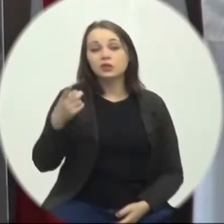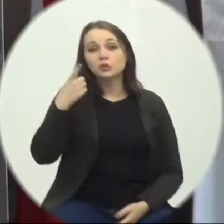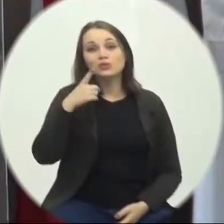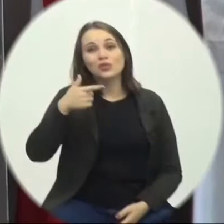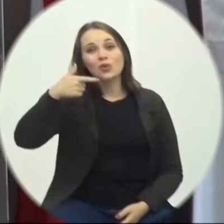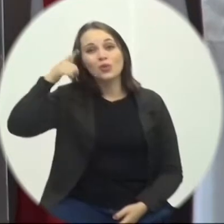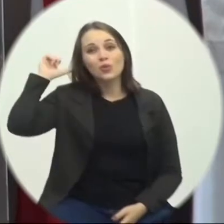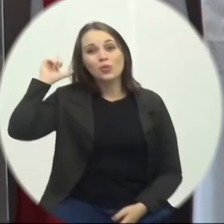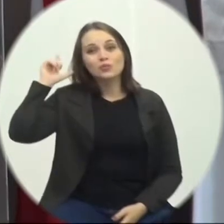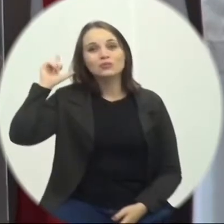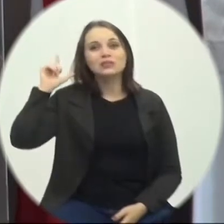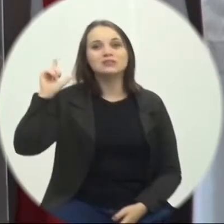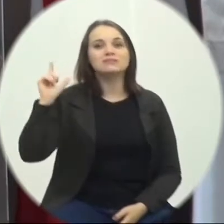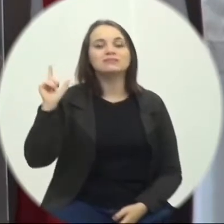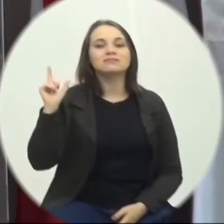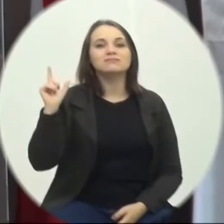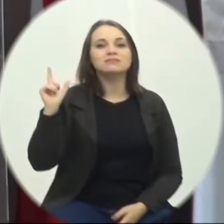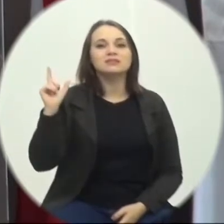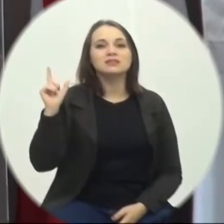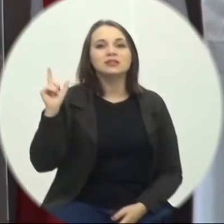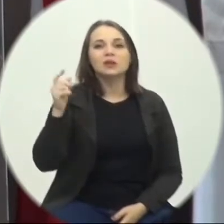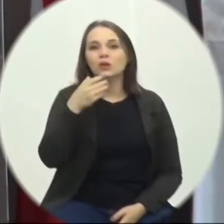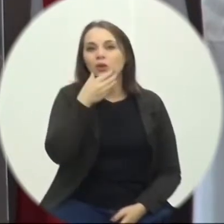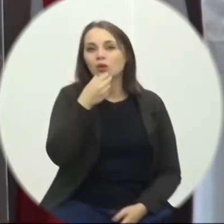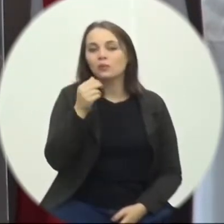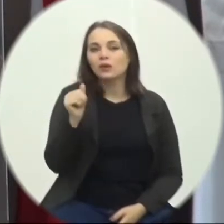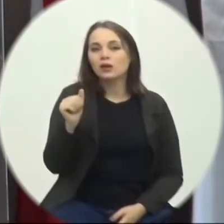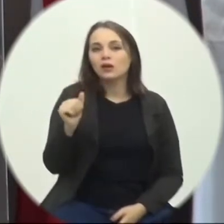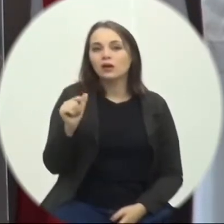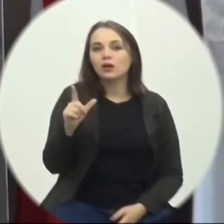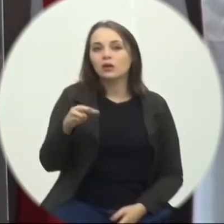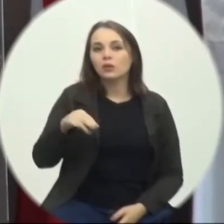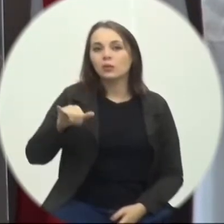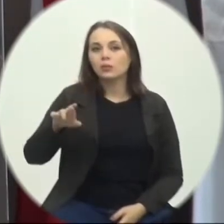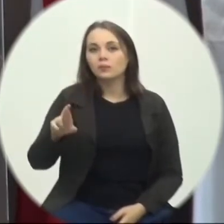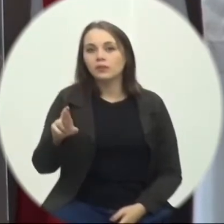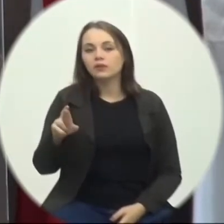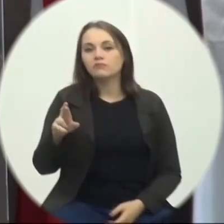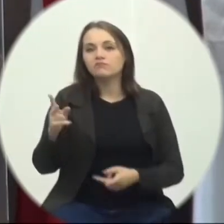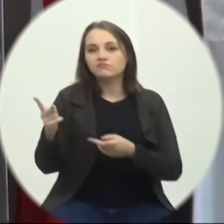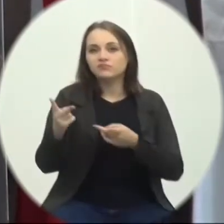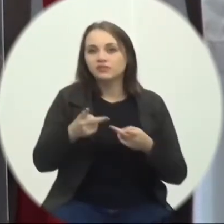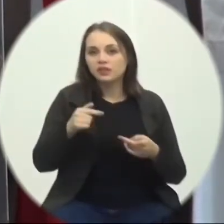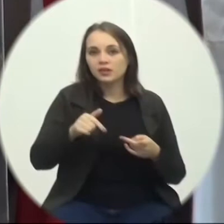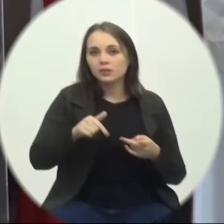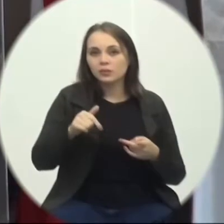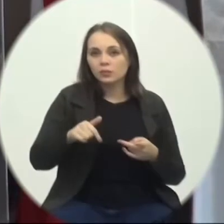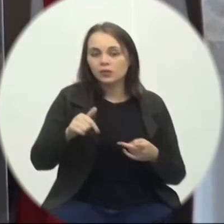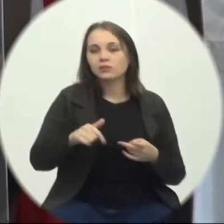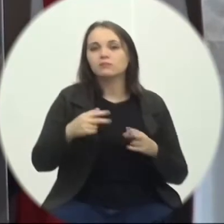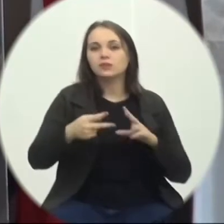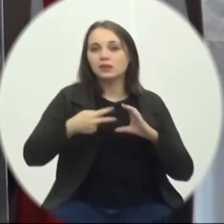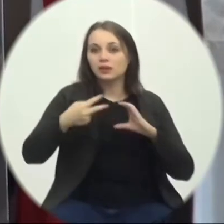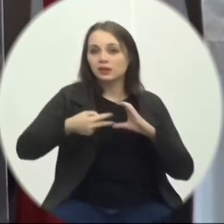ontem Almir Fernandes Veio até esta casa Para falar com